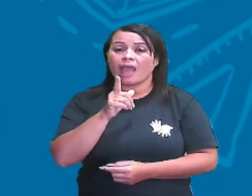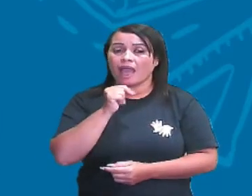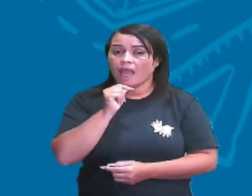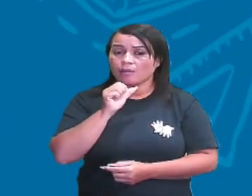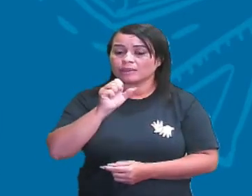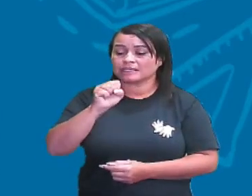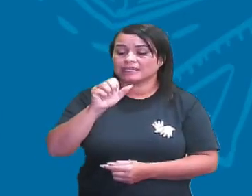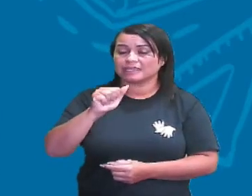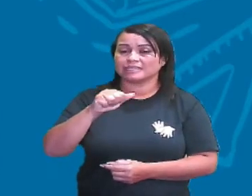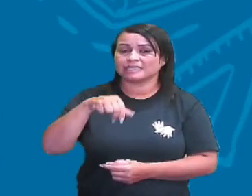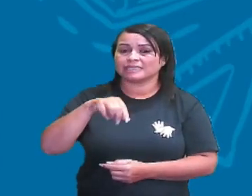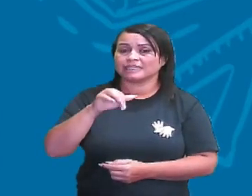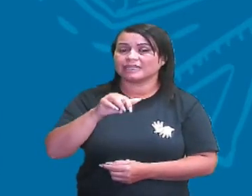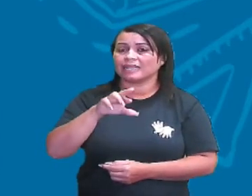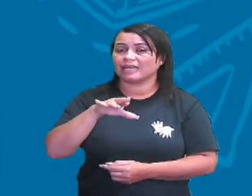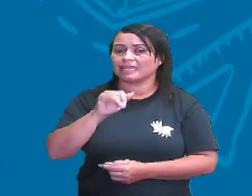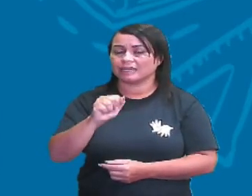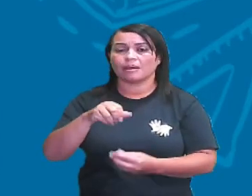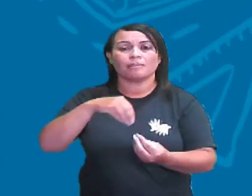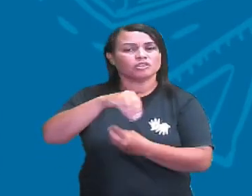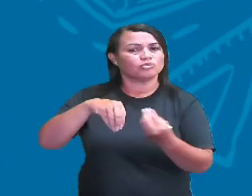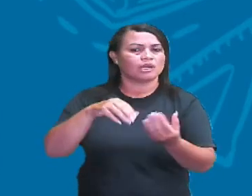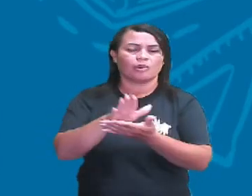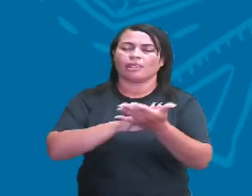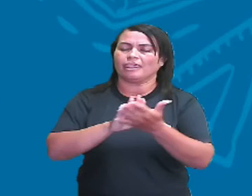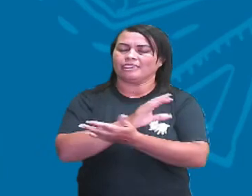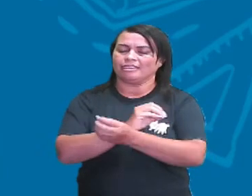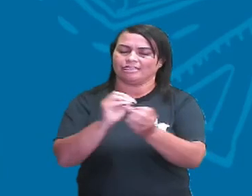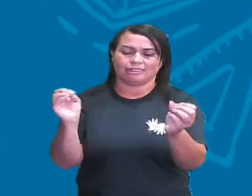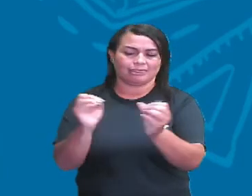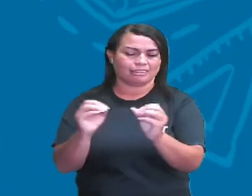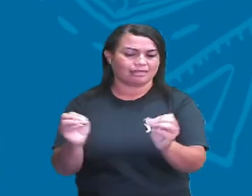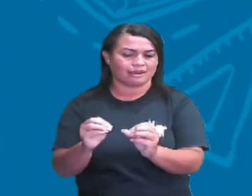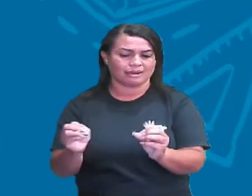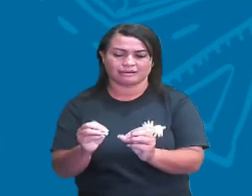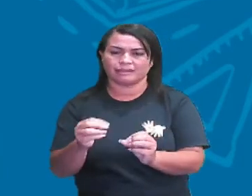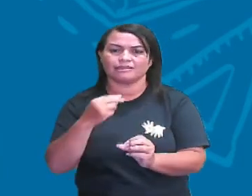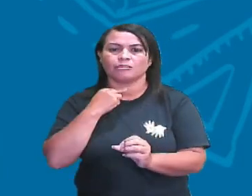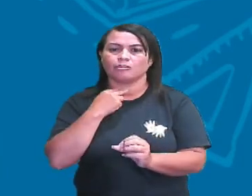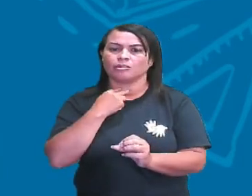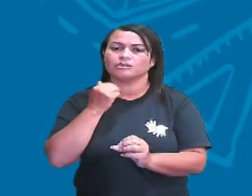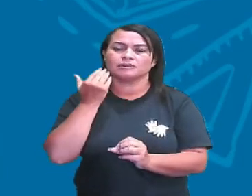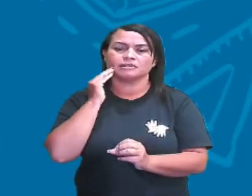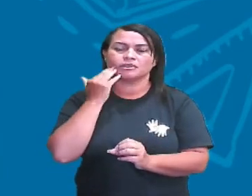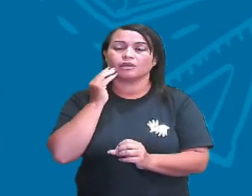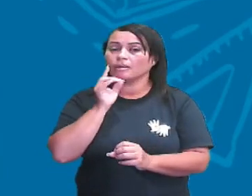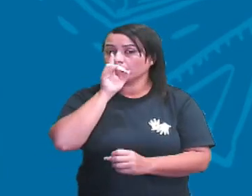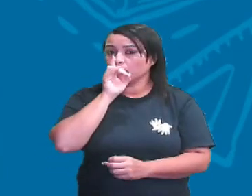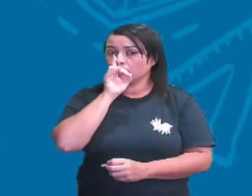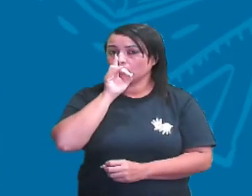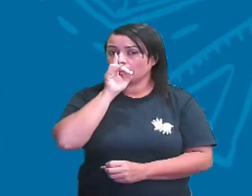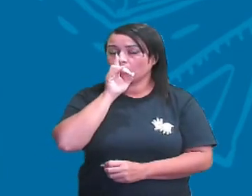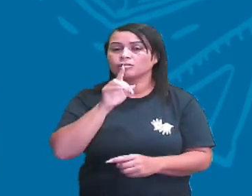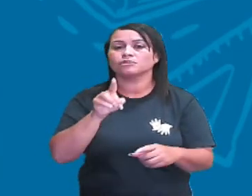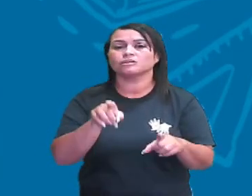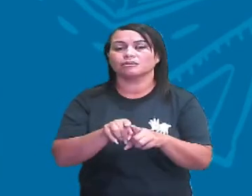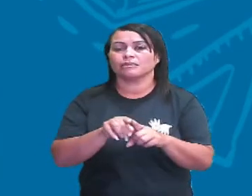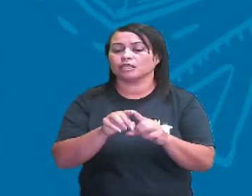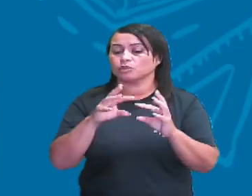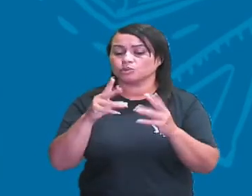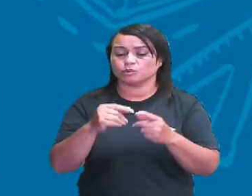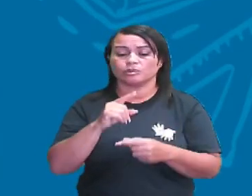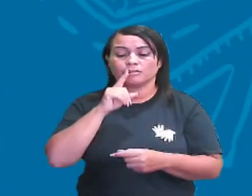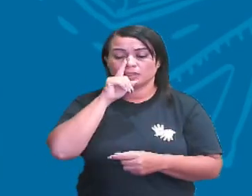limpeza. Ou ainda, água oxigenada com vinagre, também não misture. O bicarbonato de sódio com vinagre,